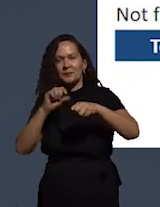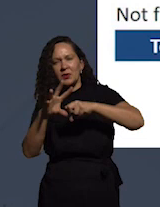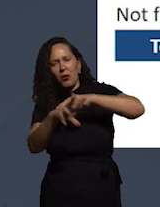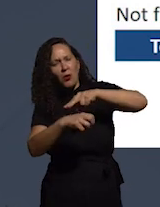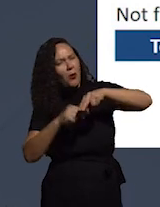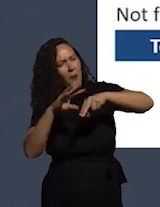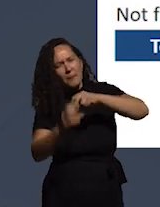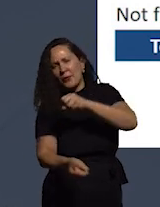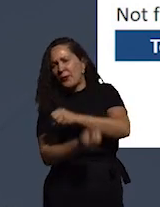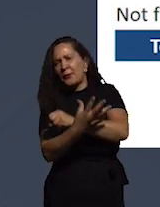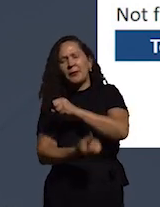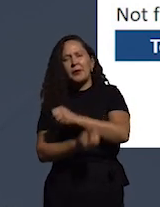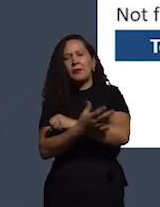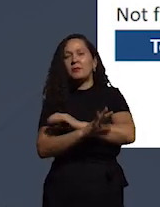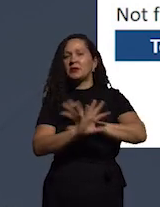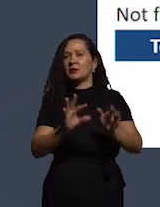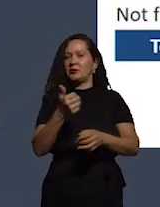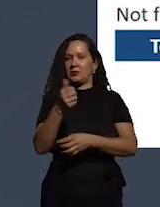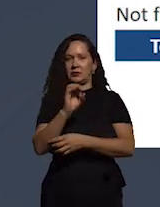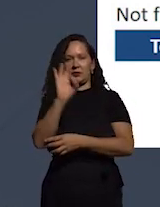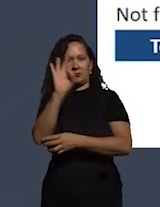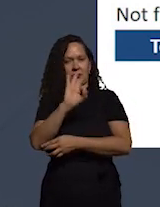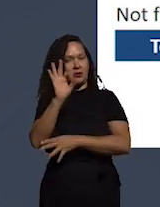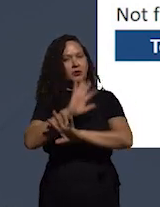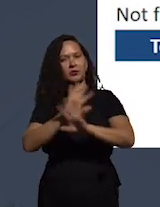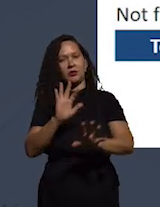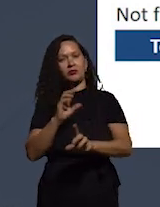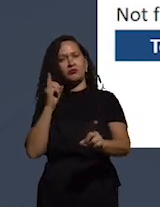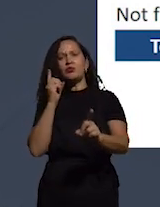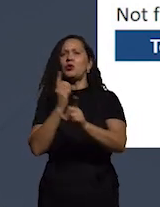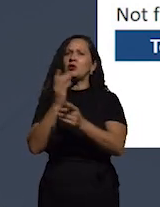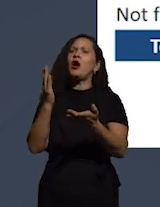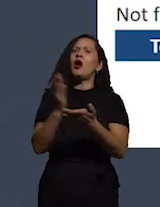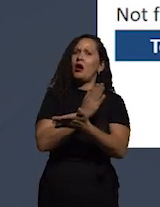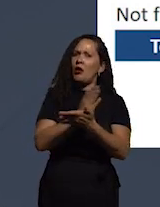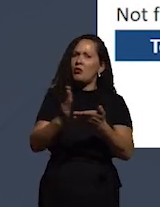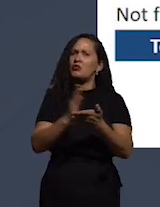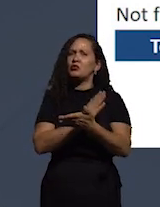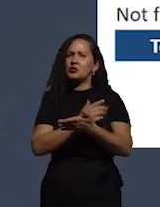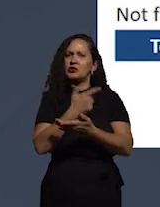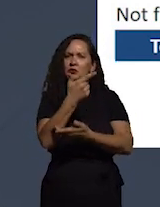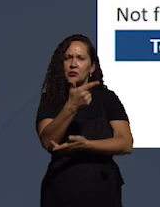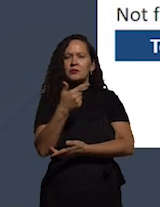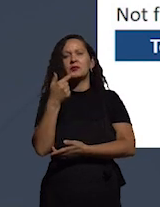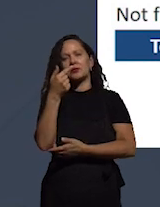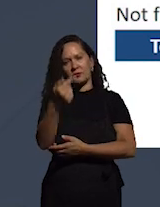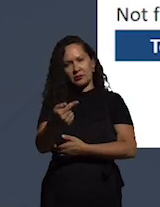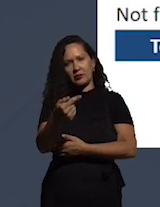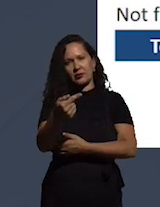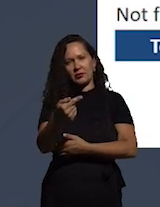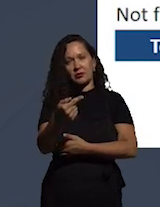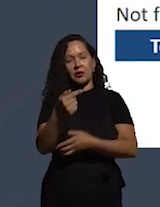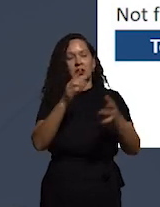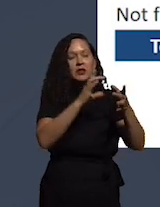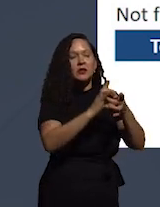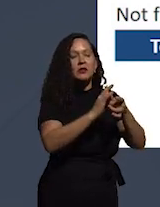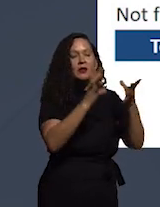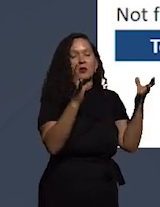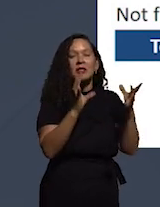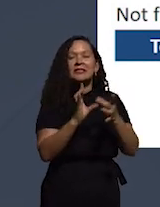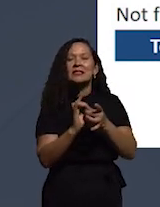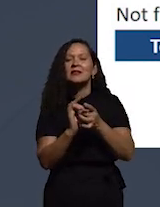mas não 100% corruptos nós vamos encontrar um número bastante significativo dos 27 são democracias livres